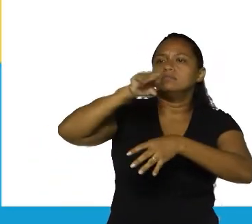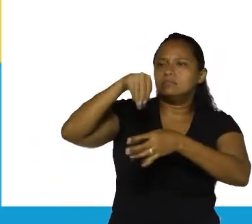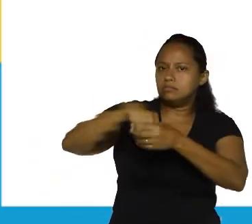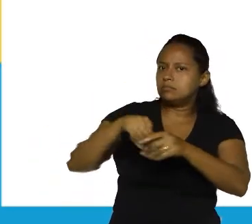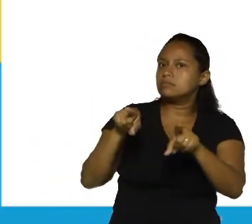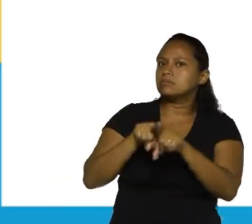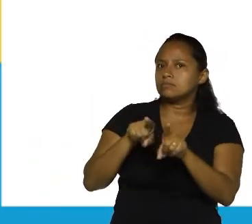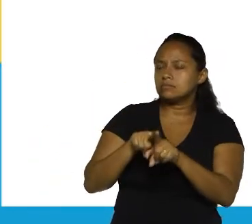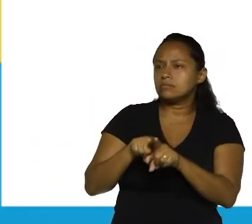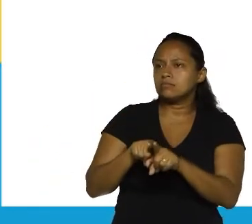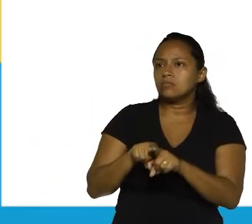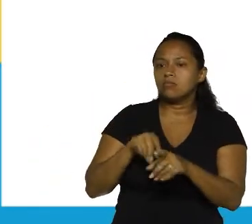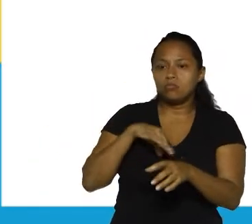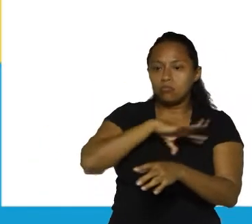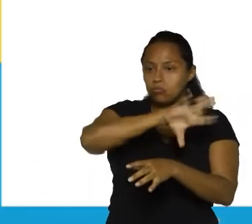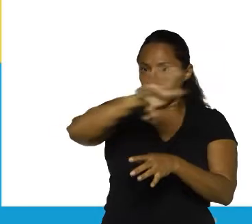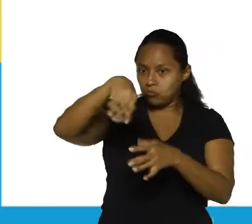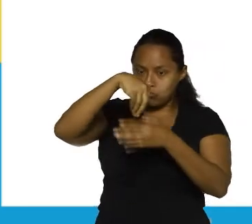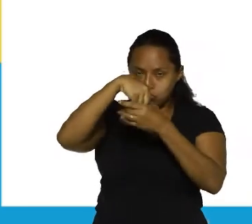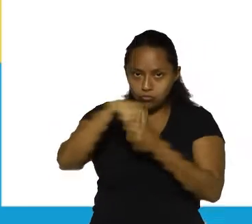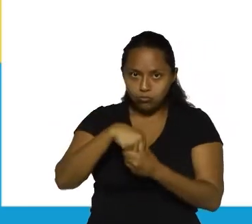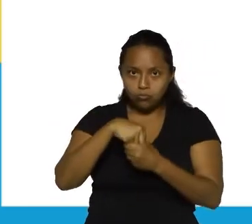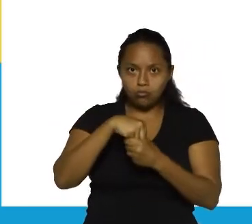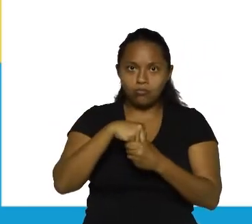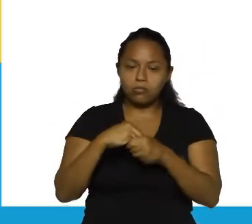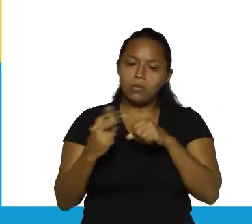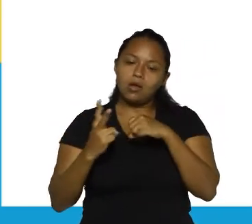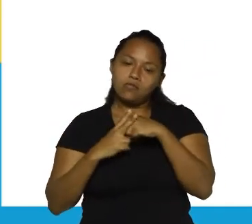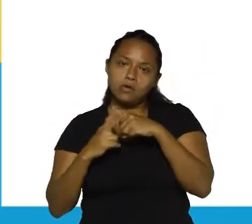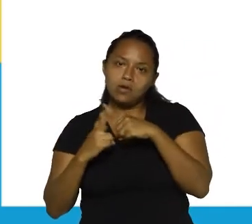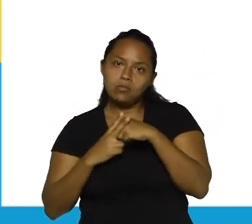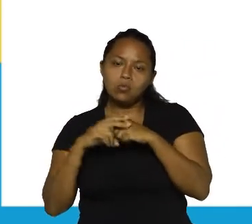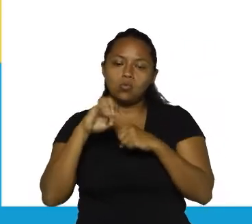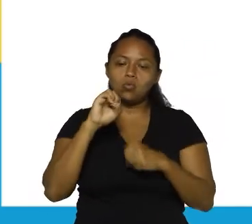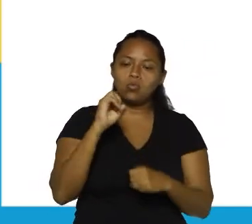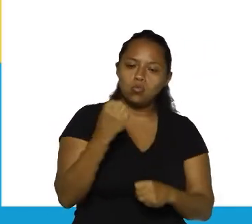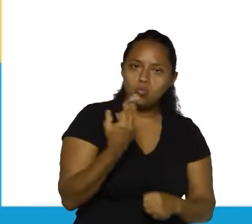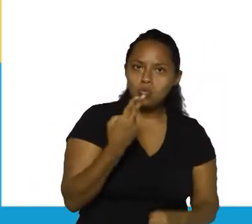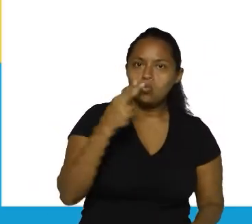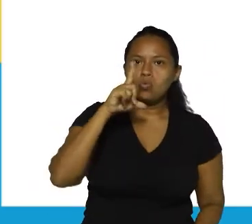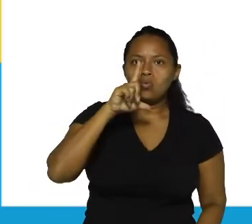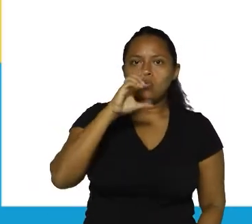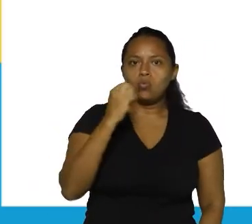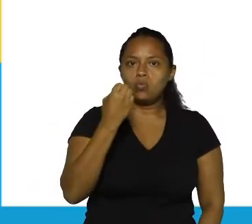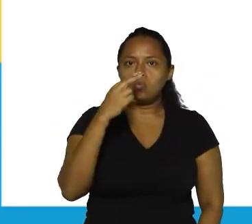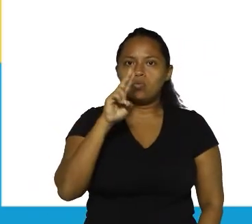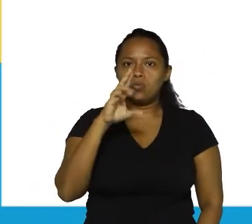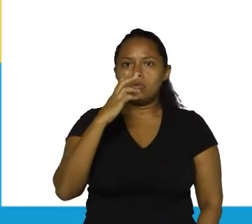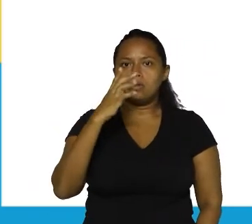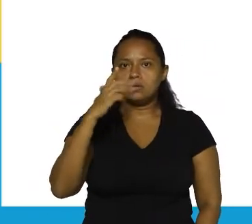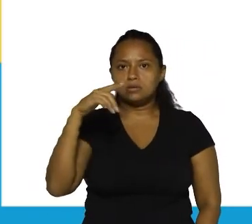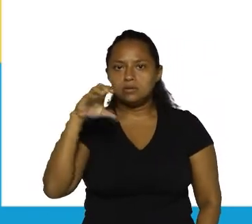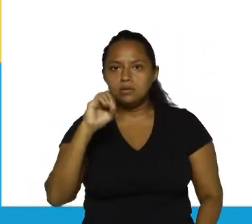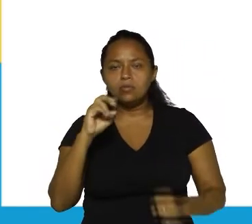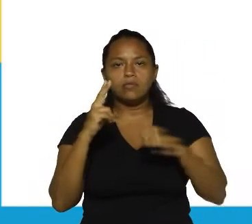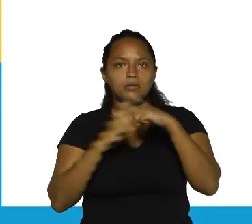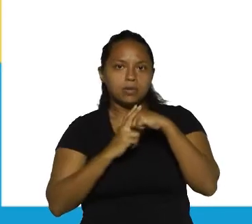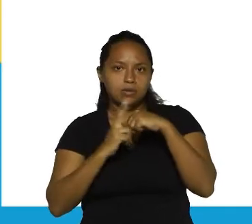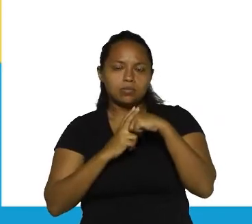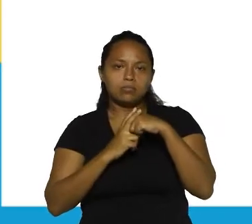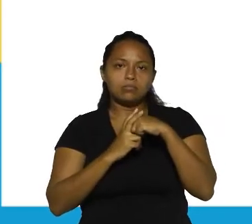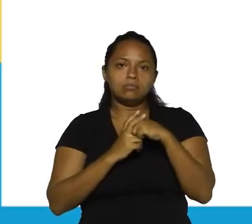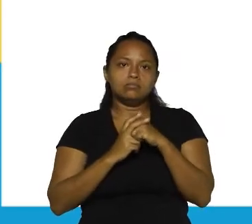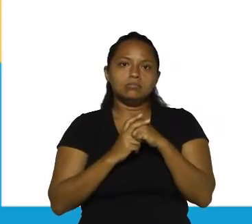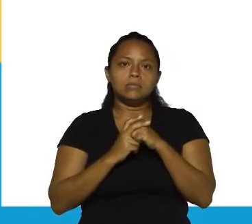também. Só que tudo isso está associado ao verbo ou a locução verbal. É isso que vocês precisam compreender, né?